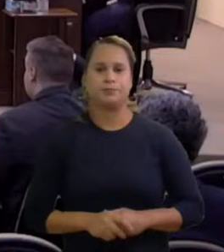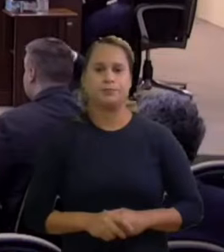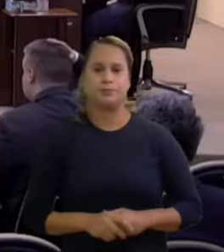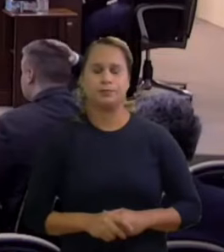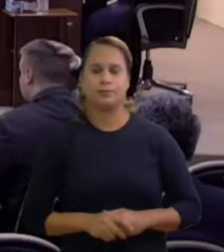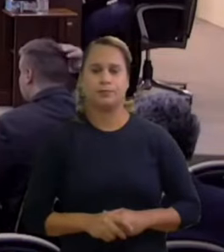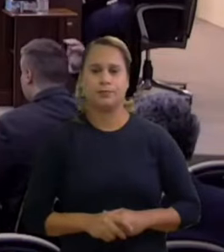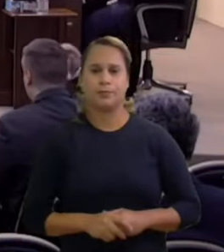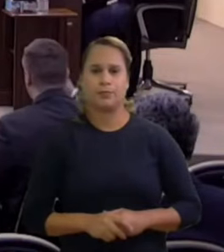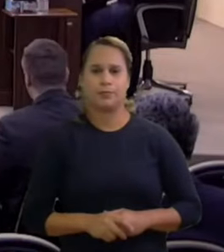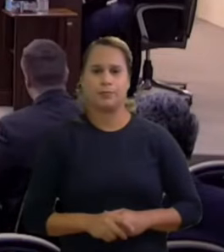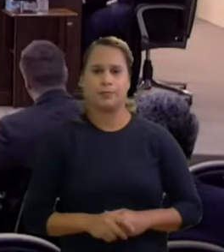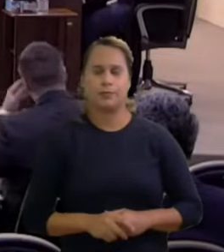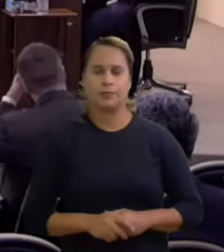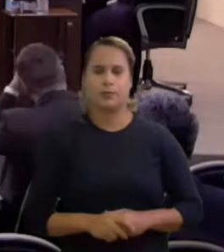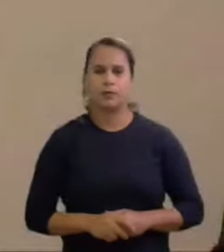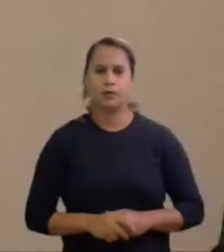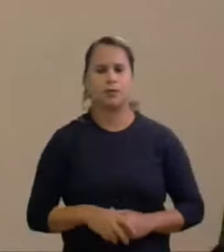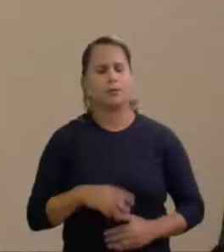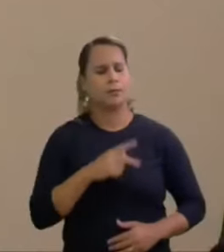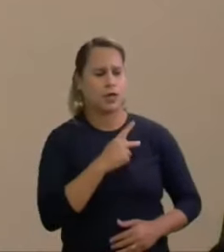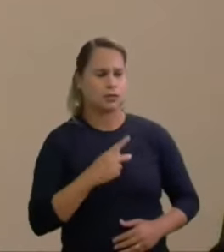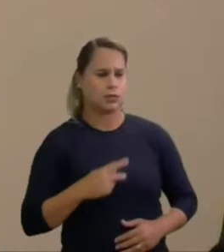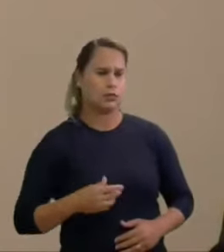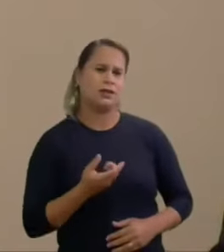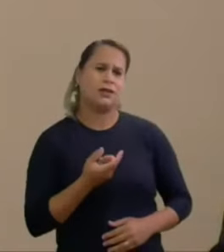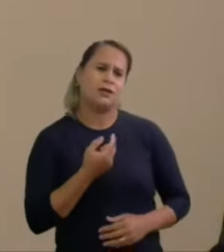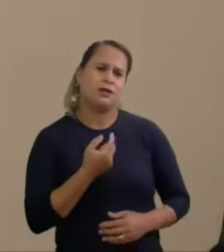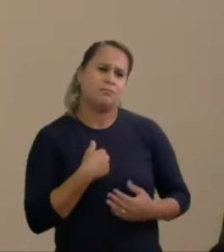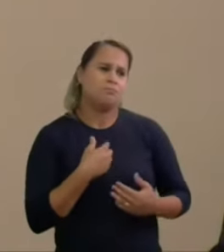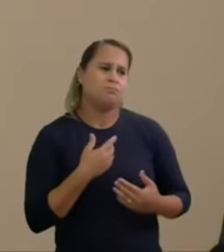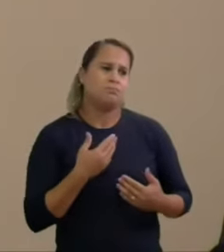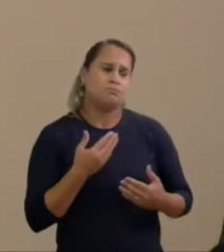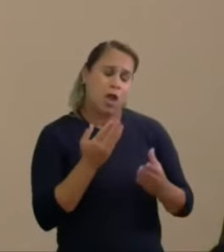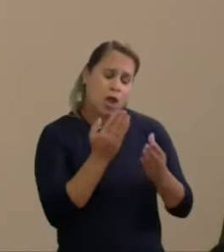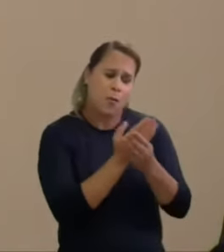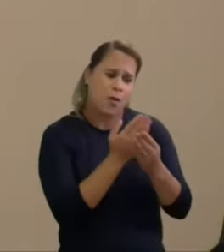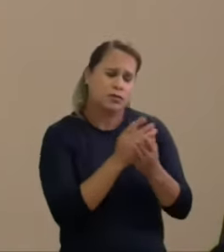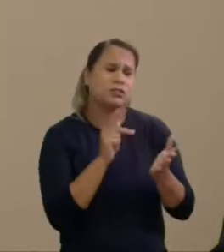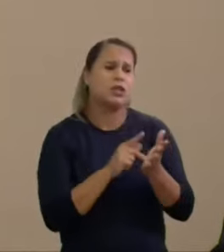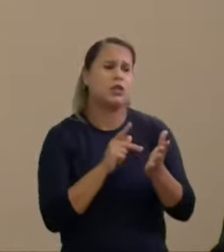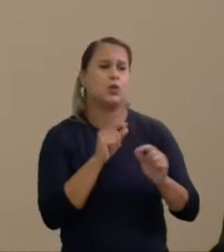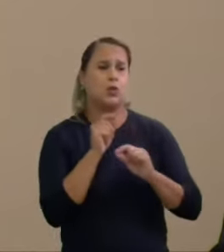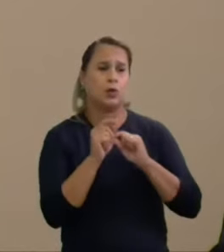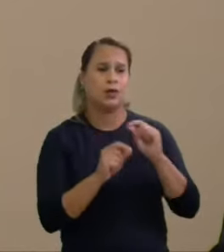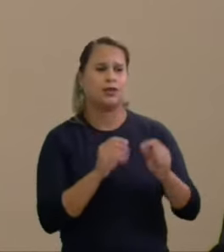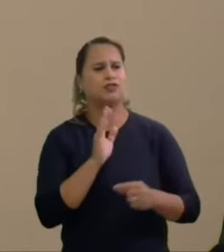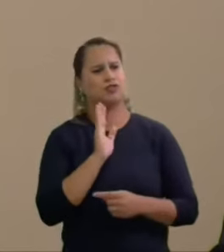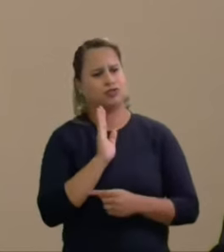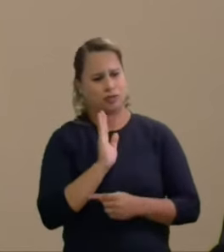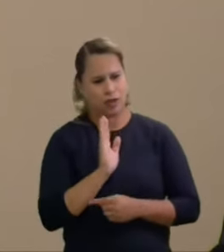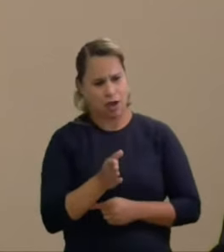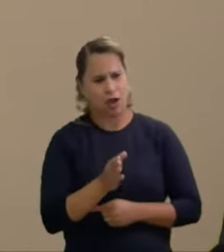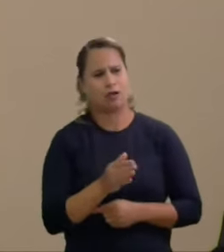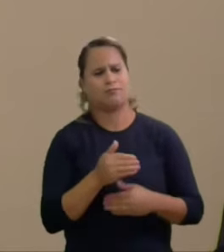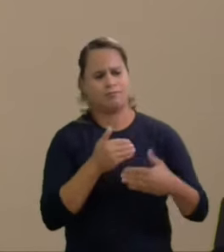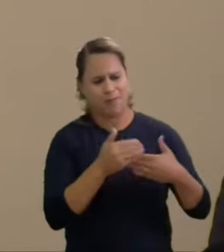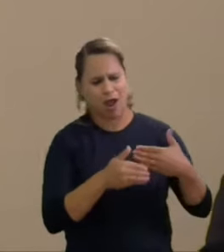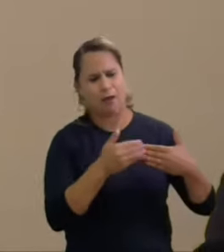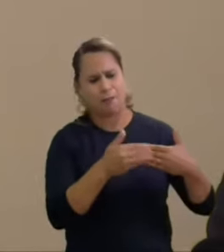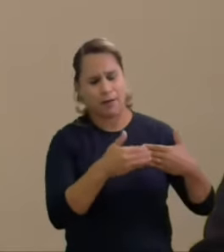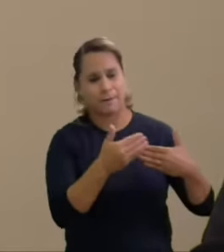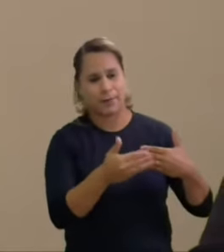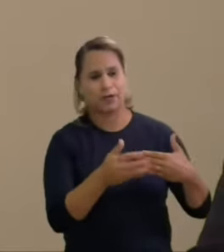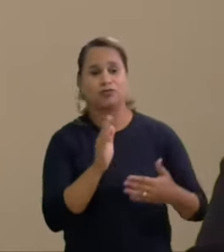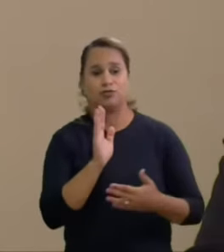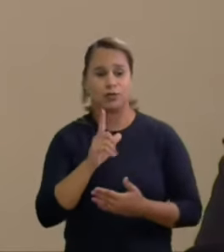doutor Guedes senhor presidente eu na verdade esse processo ele já está em andamento há algum tempo nós já tivemos